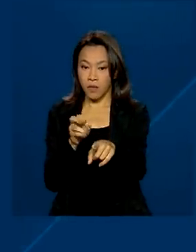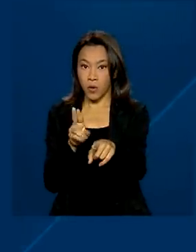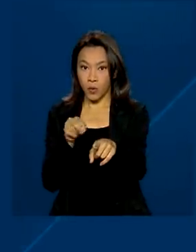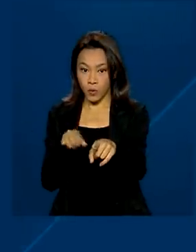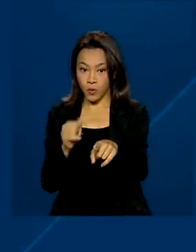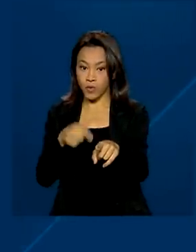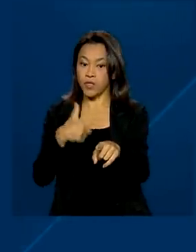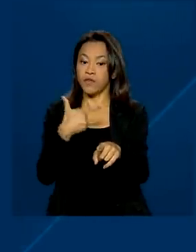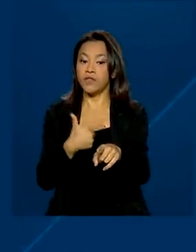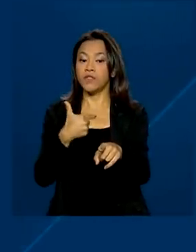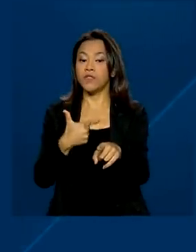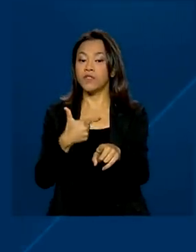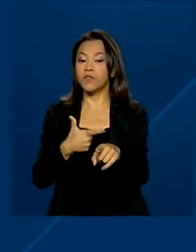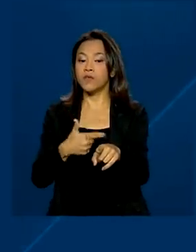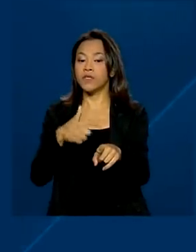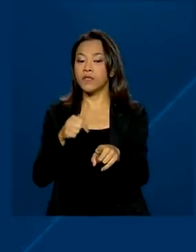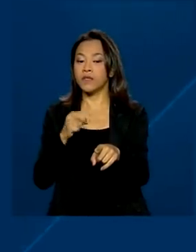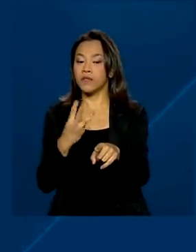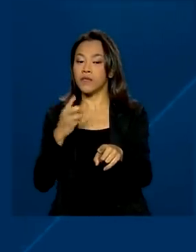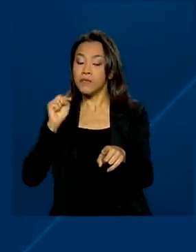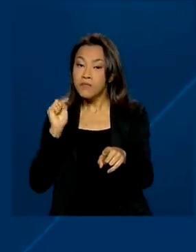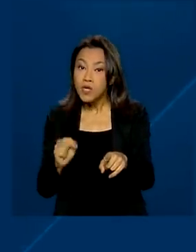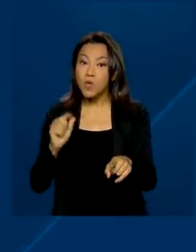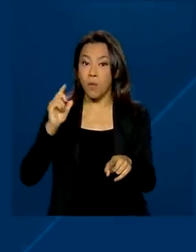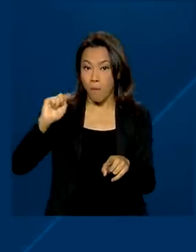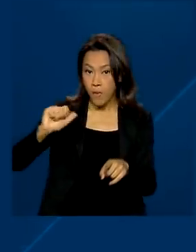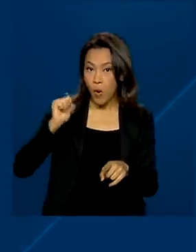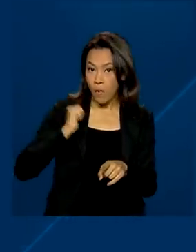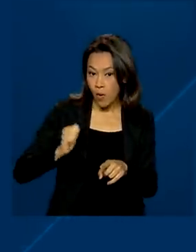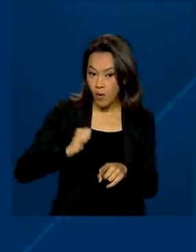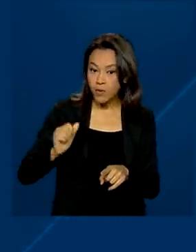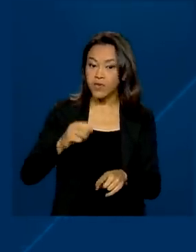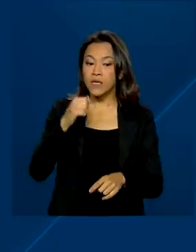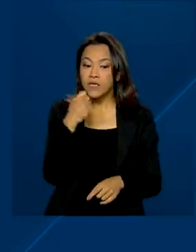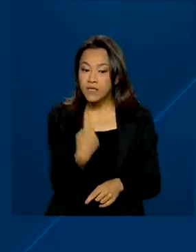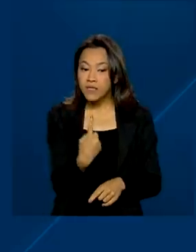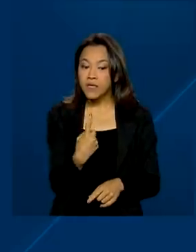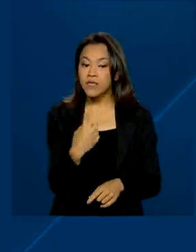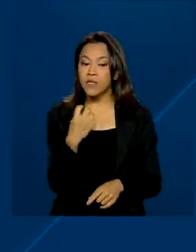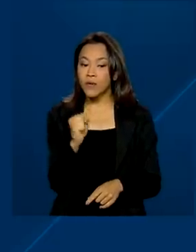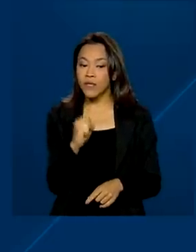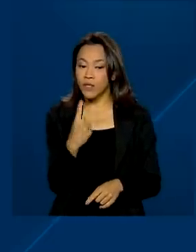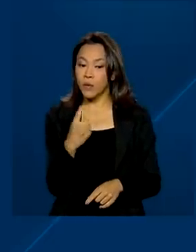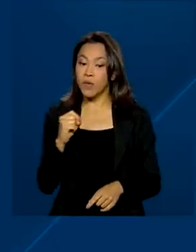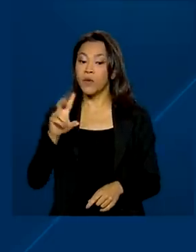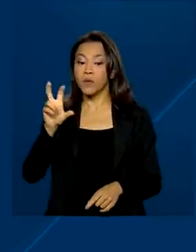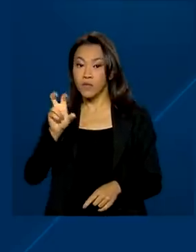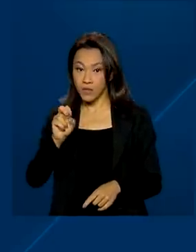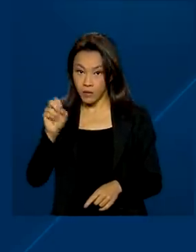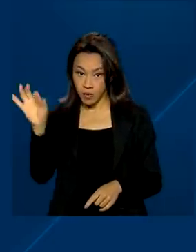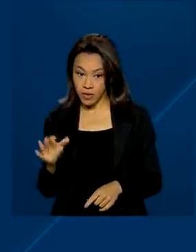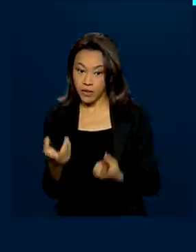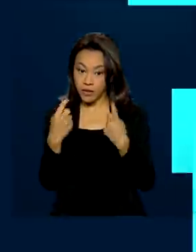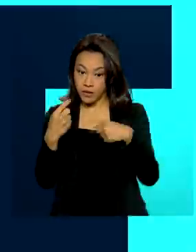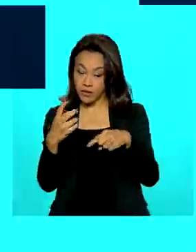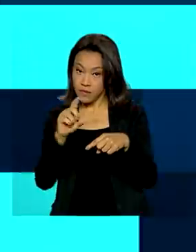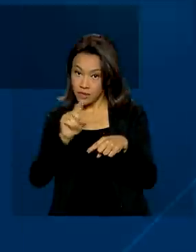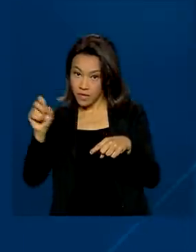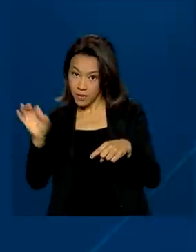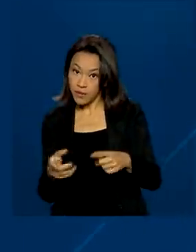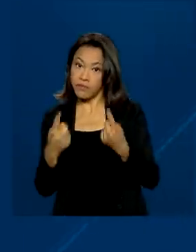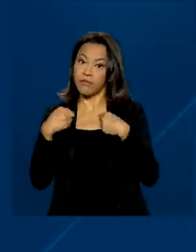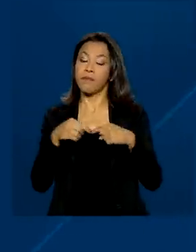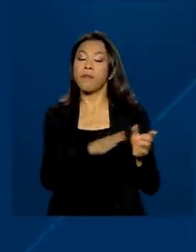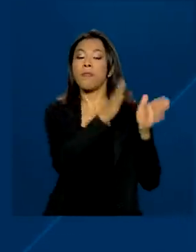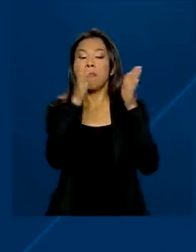fevereiro. São 273 mil bolsas, sendo 181 mil integrais e 91 mil parciais. As do